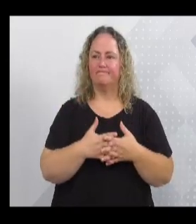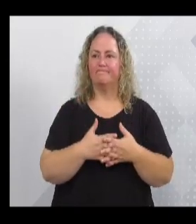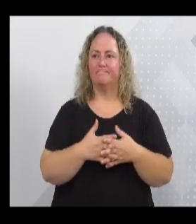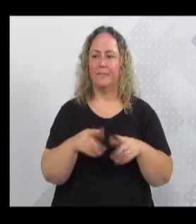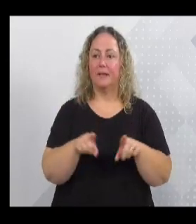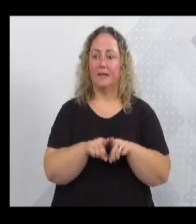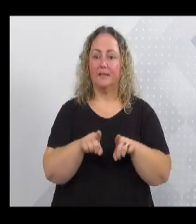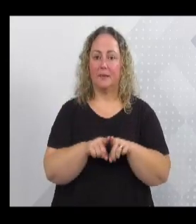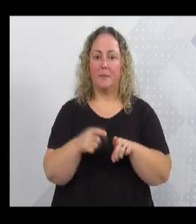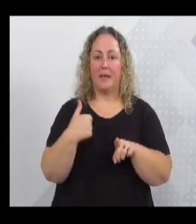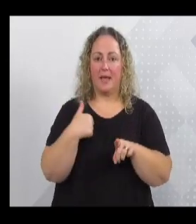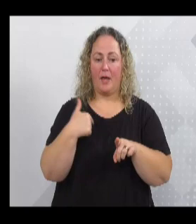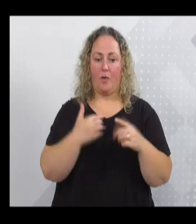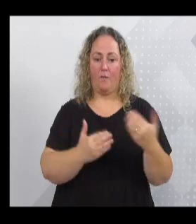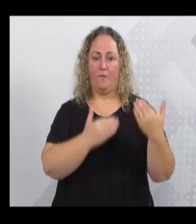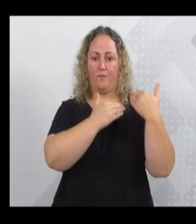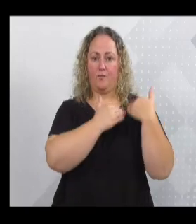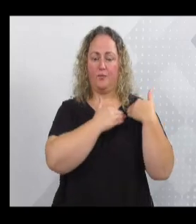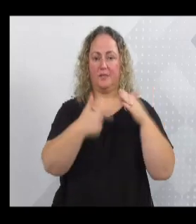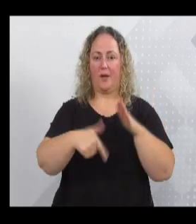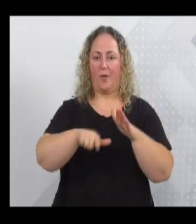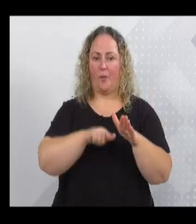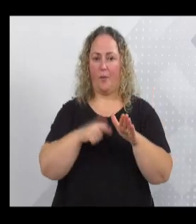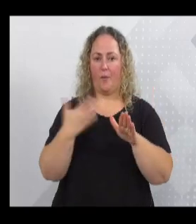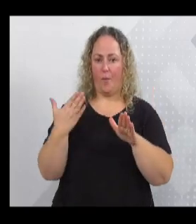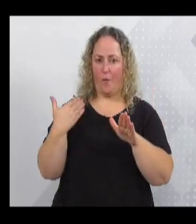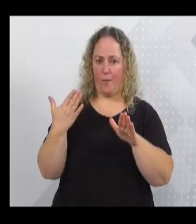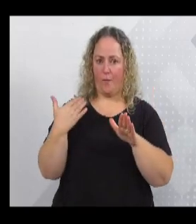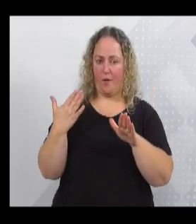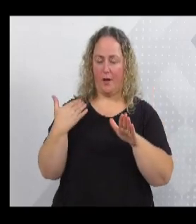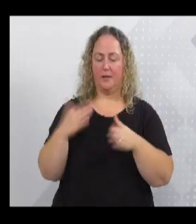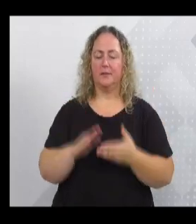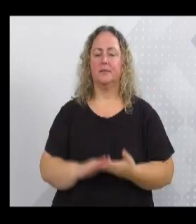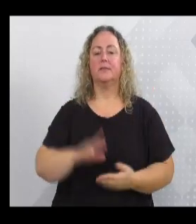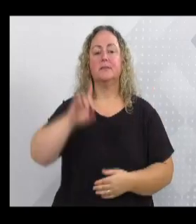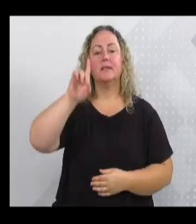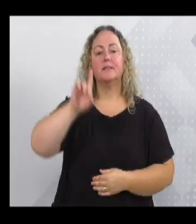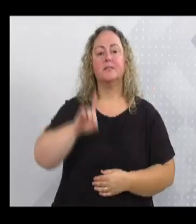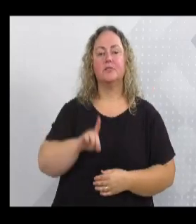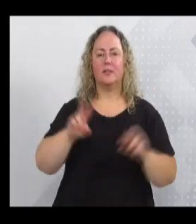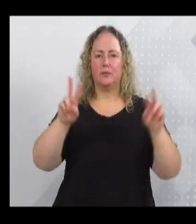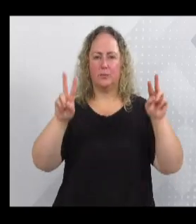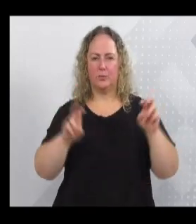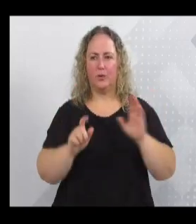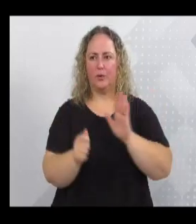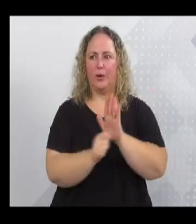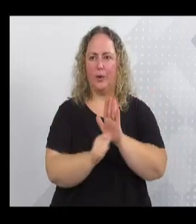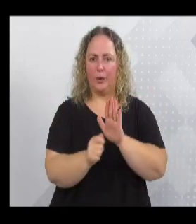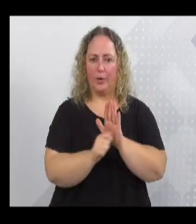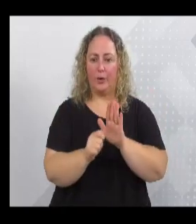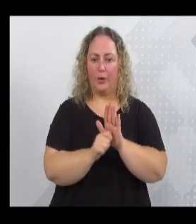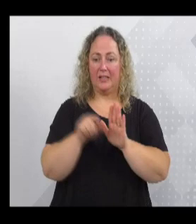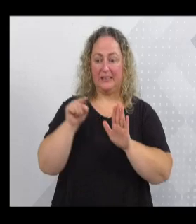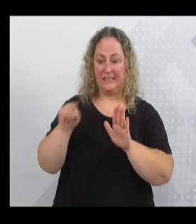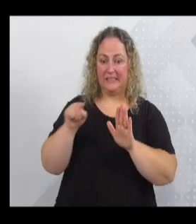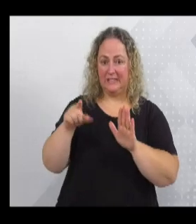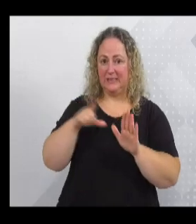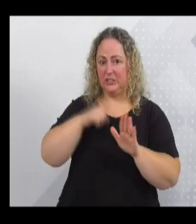eu estava antes de vir a esta casa, quando o diretor de política sobre droga, a gente tinha ali bastante